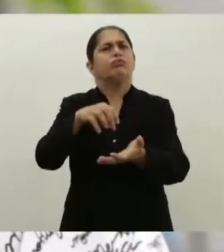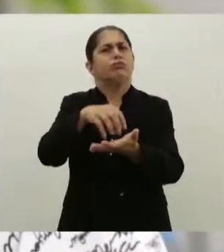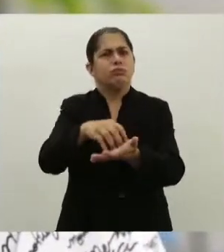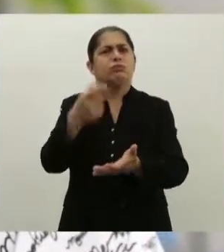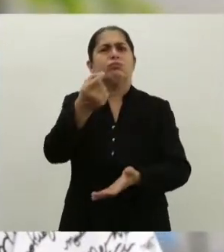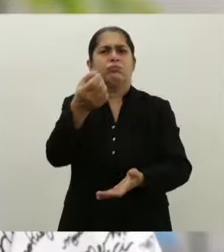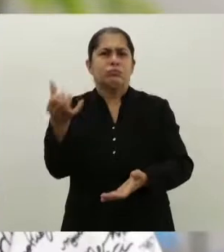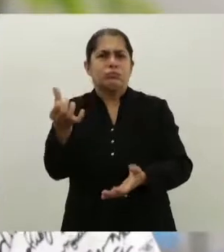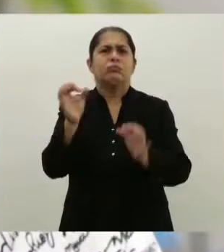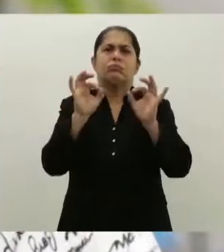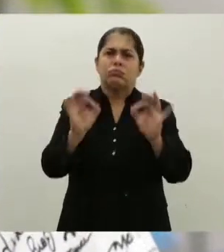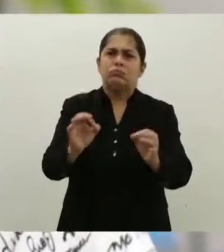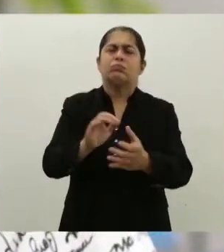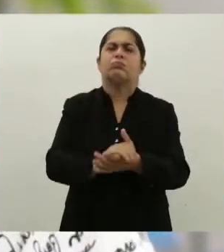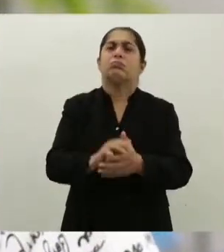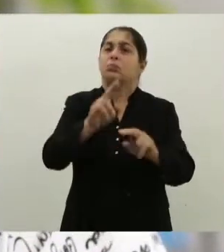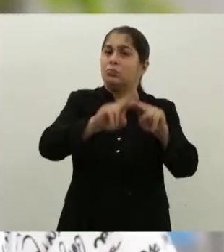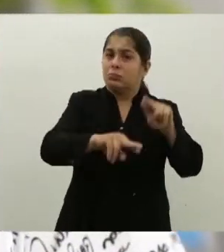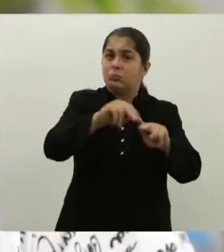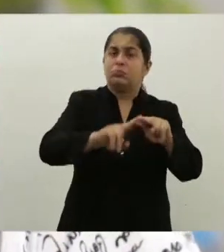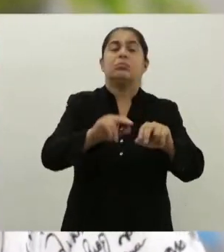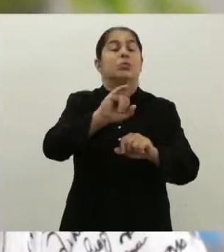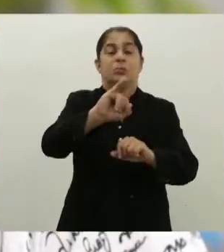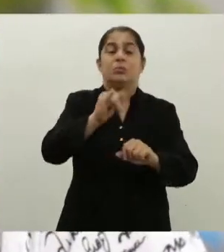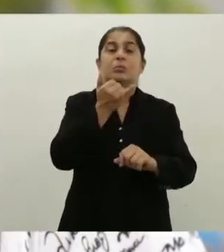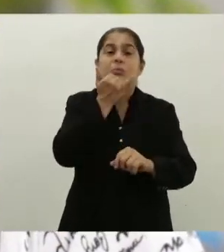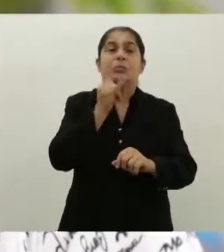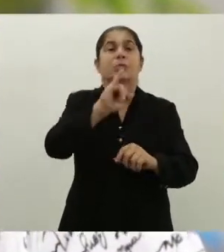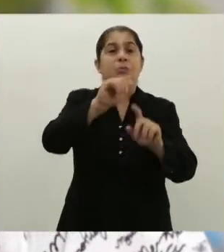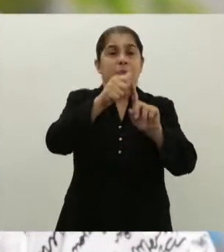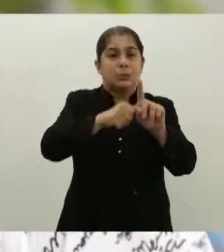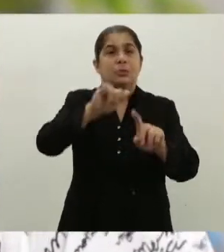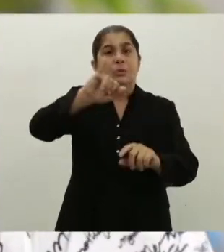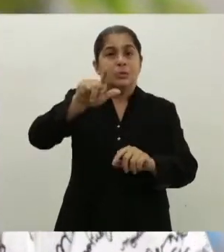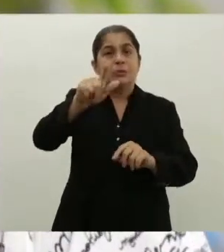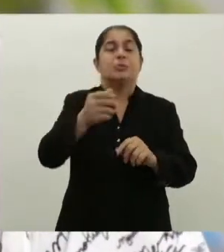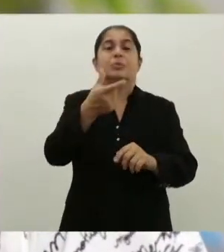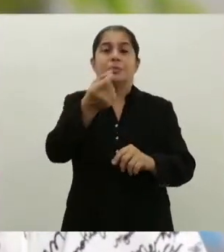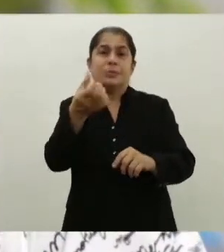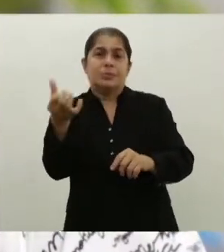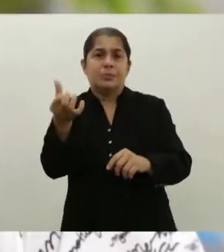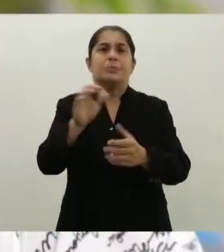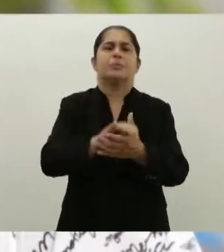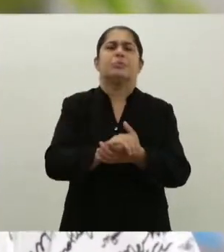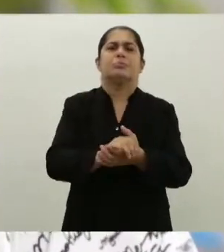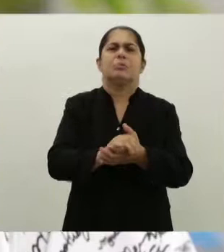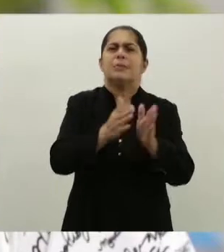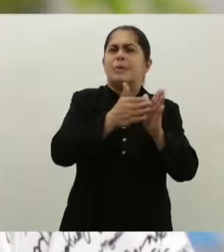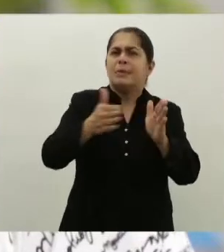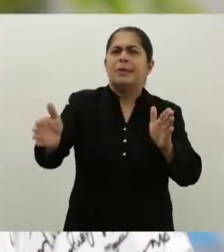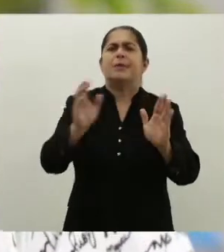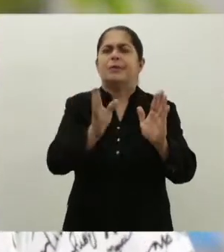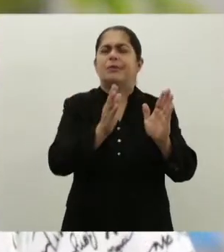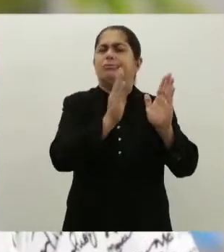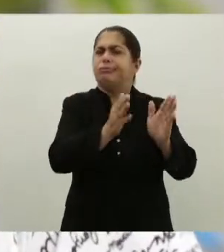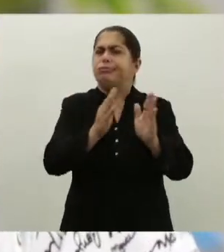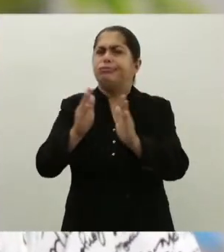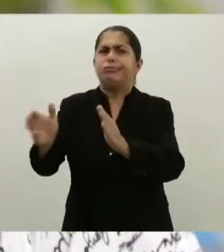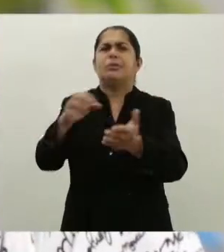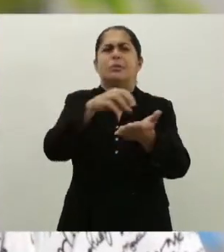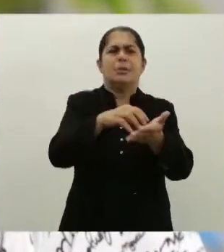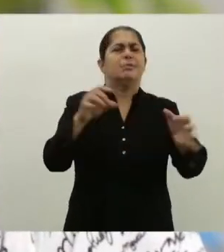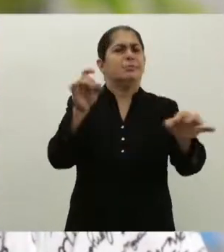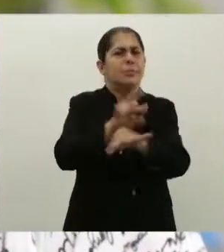concurso em 2016, em julho de 2016. Passamos por todas as etapas, esperamos tudo.